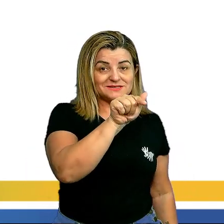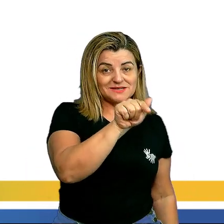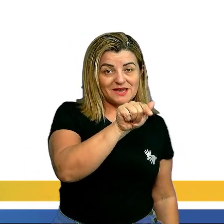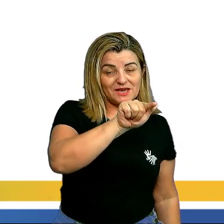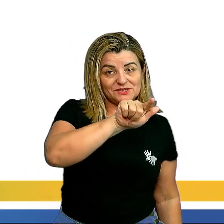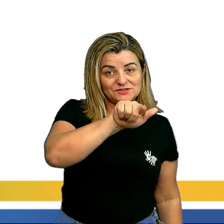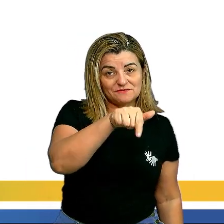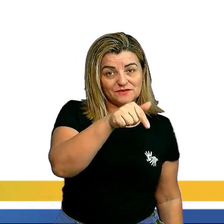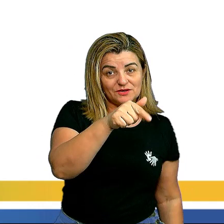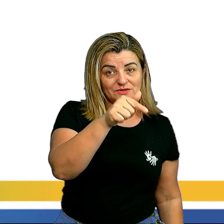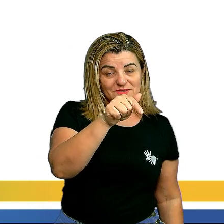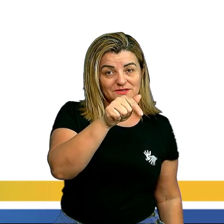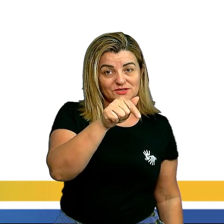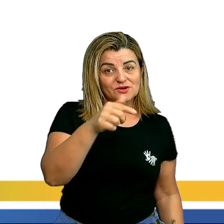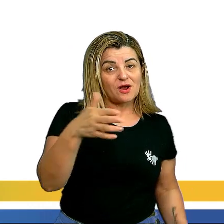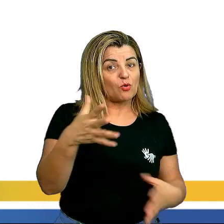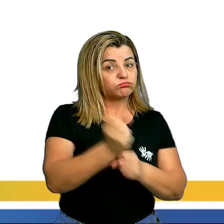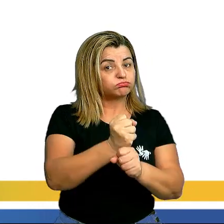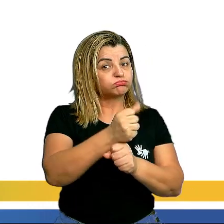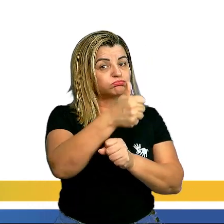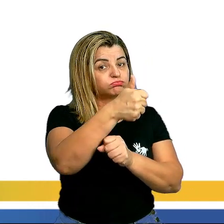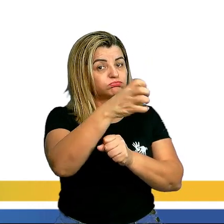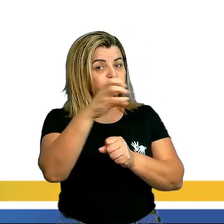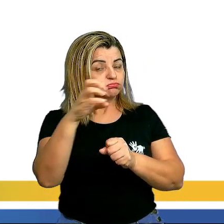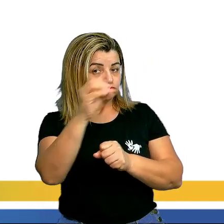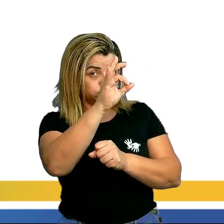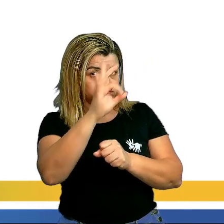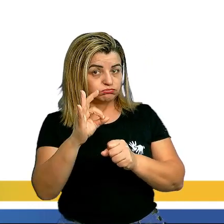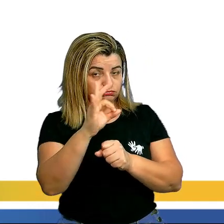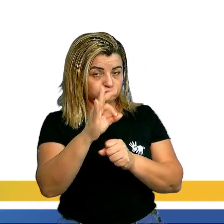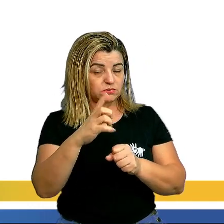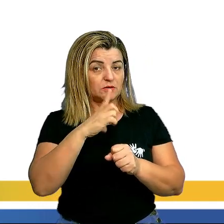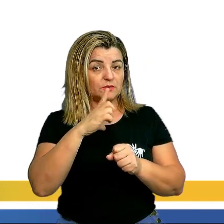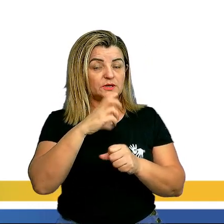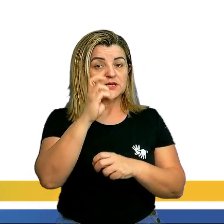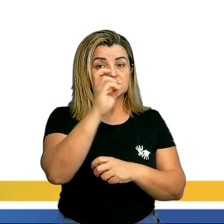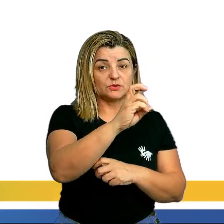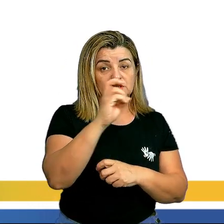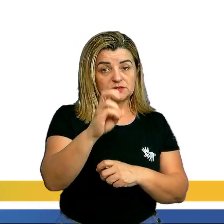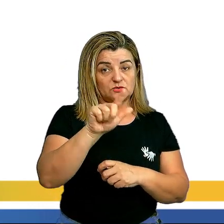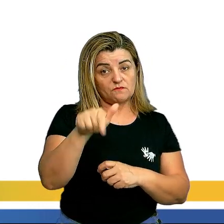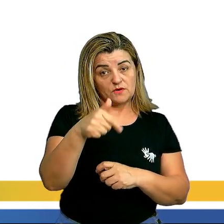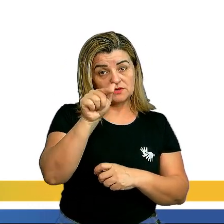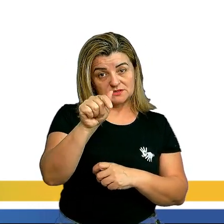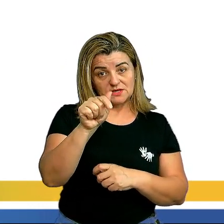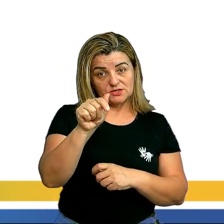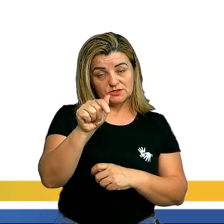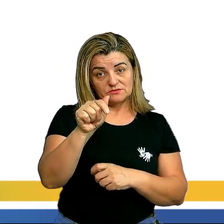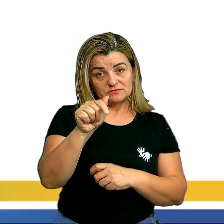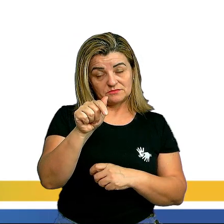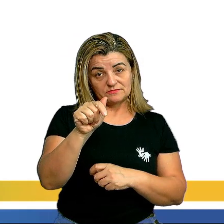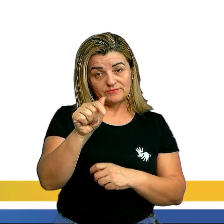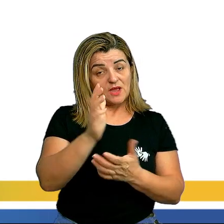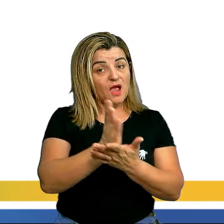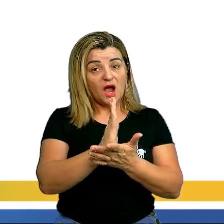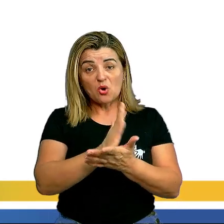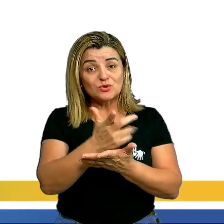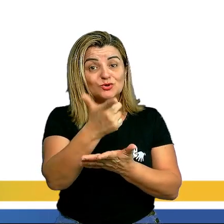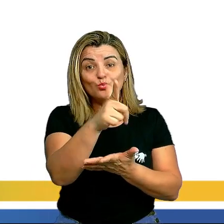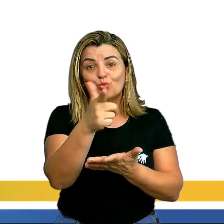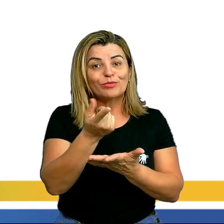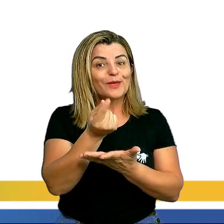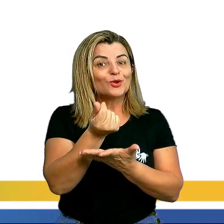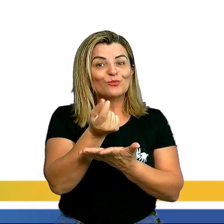em 100%. Então aí nós temos 55,7. Alguns que não têm